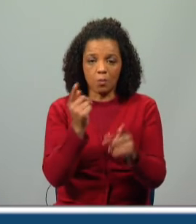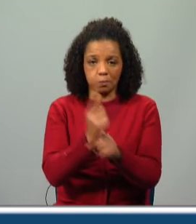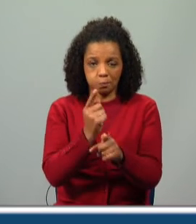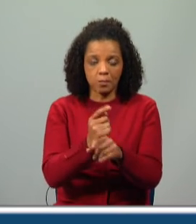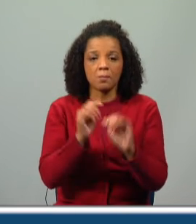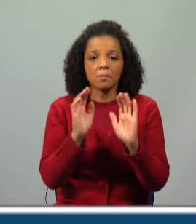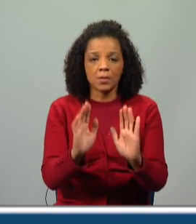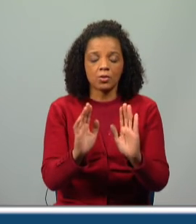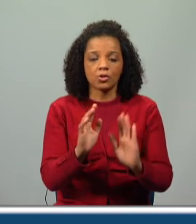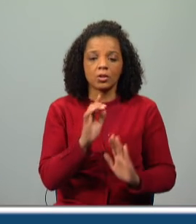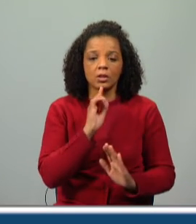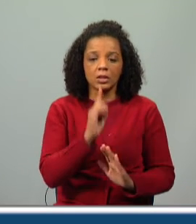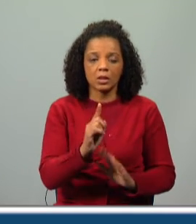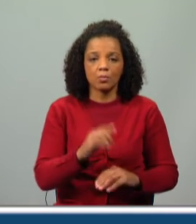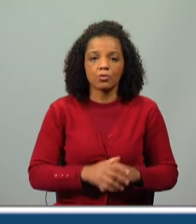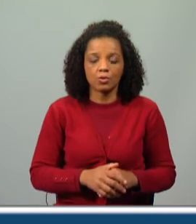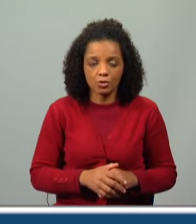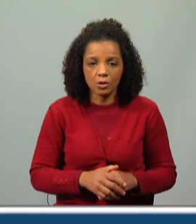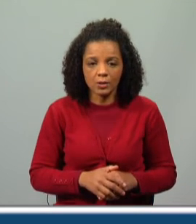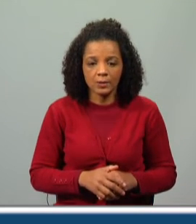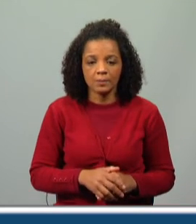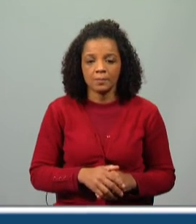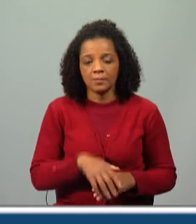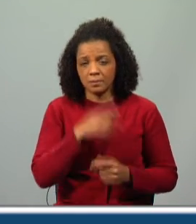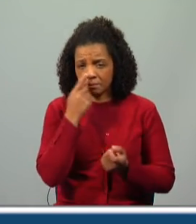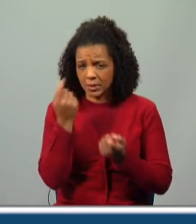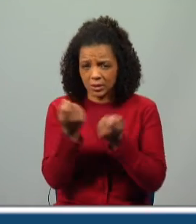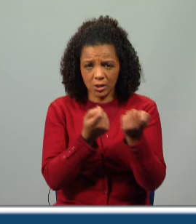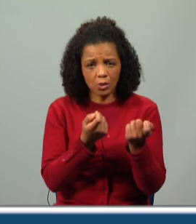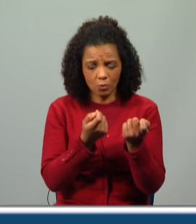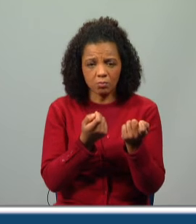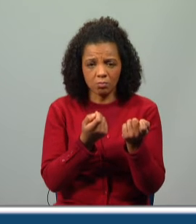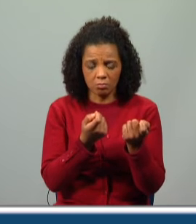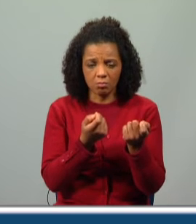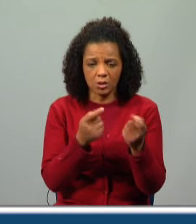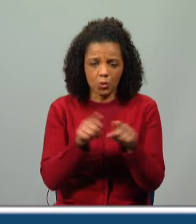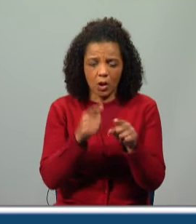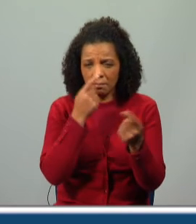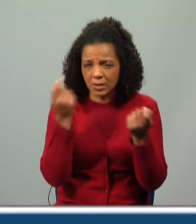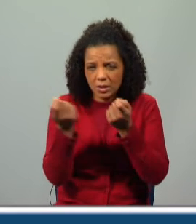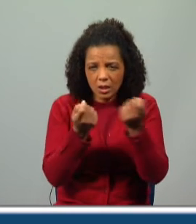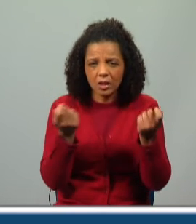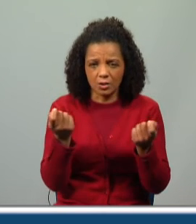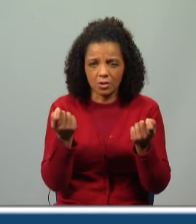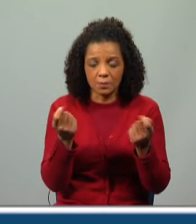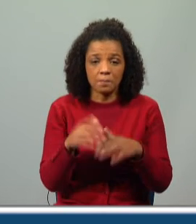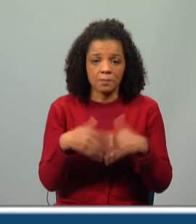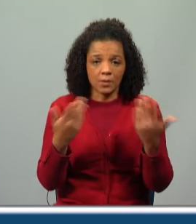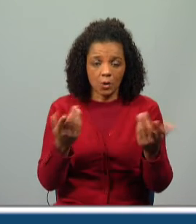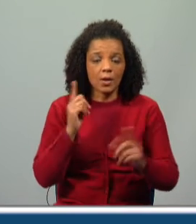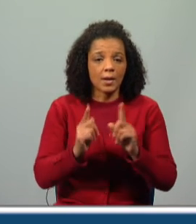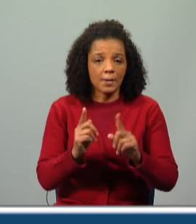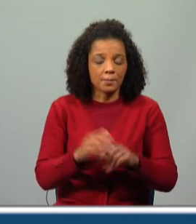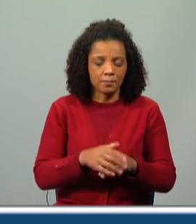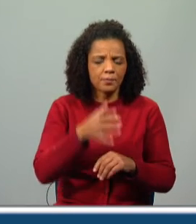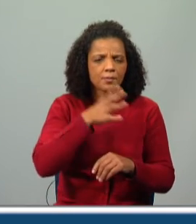mesma, mas indicando uma relação de semelhança, não é que elas são parecidas. Então, será o quê?